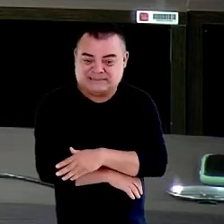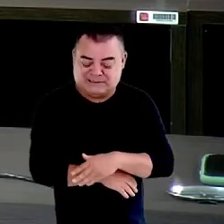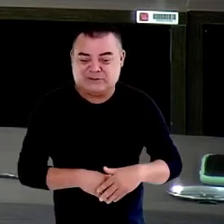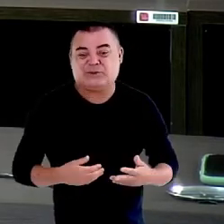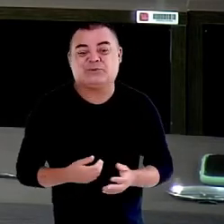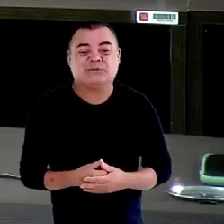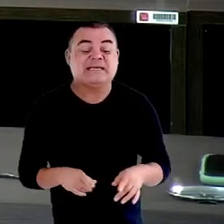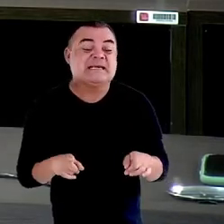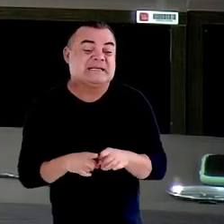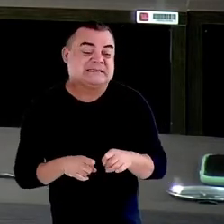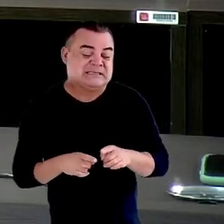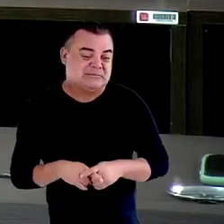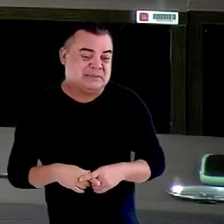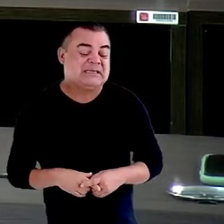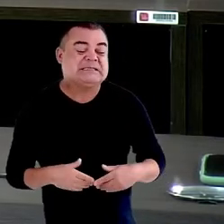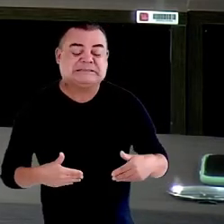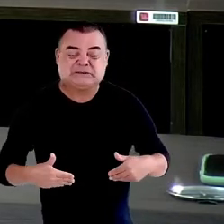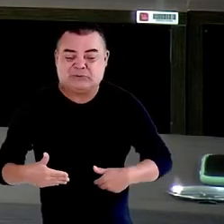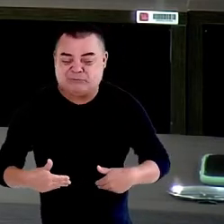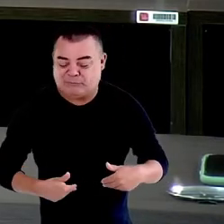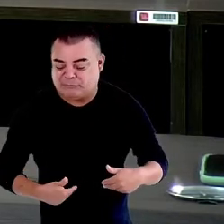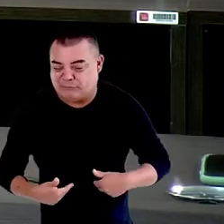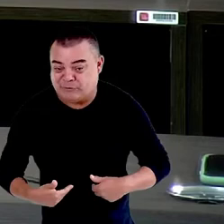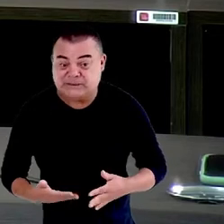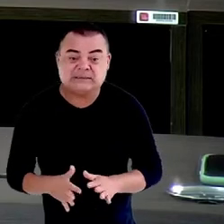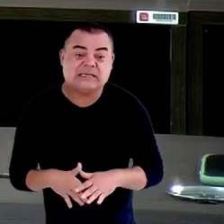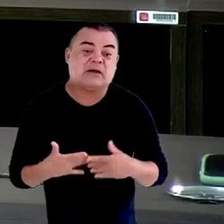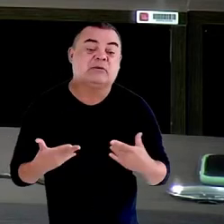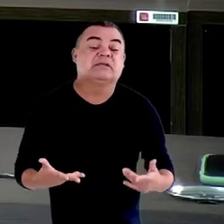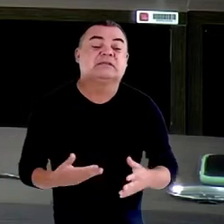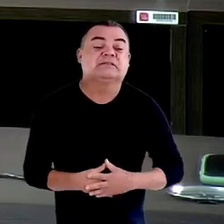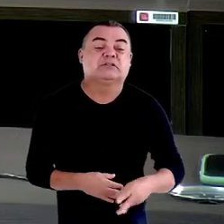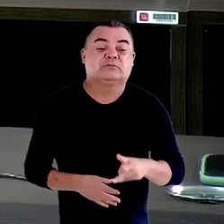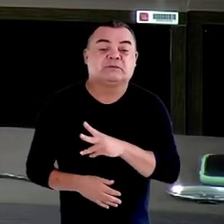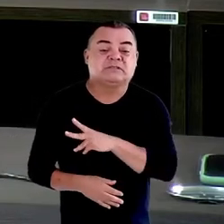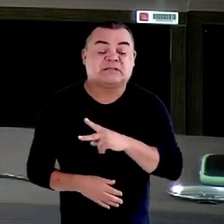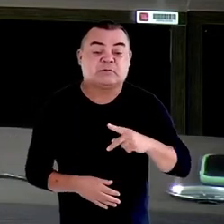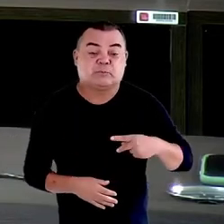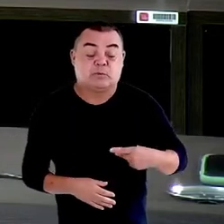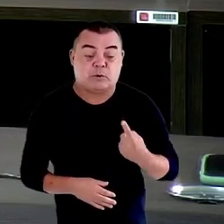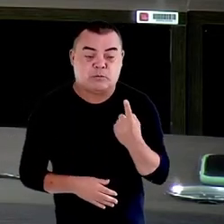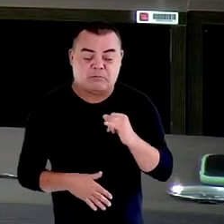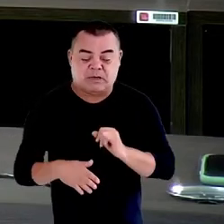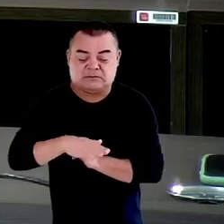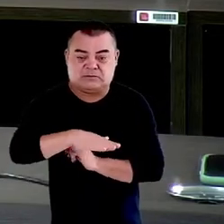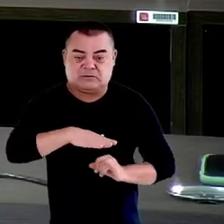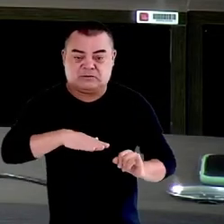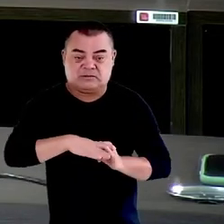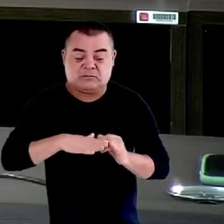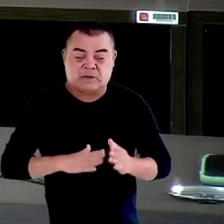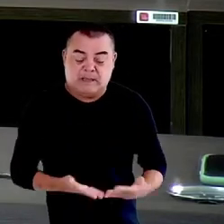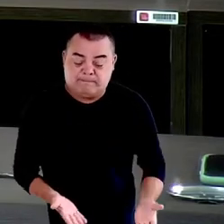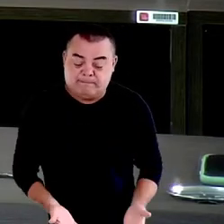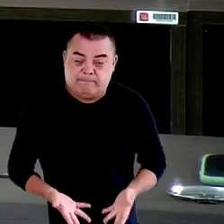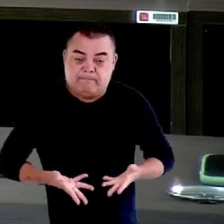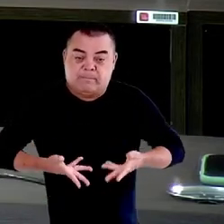que passam fome, então, que seja o Ministério Público uma instituição promotora